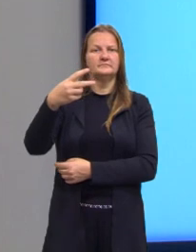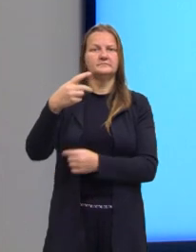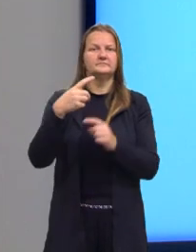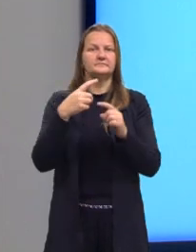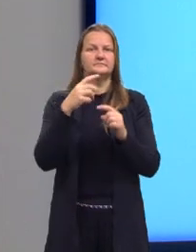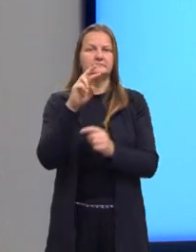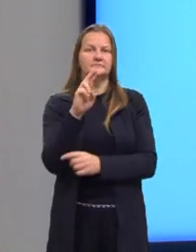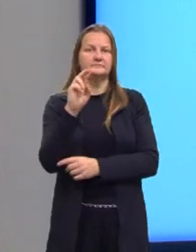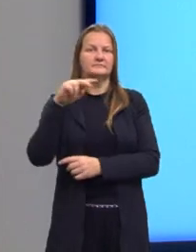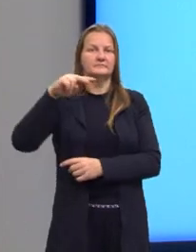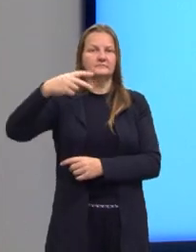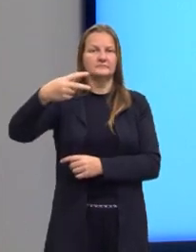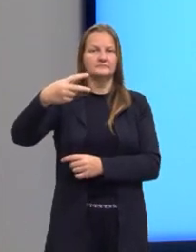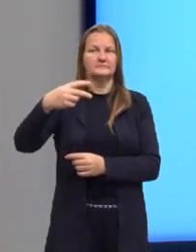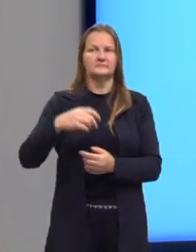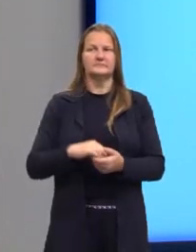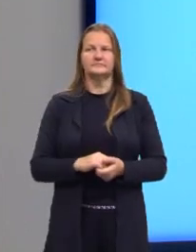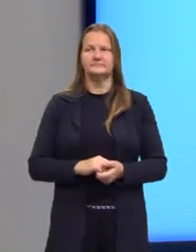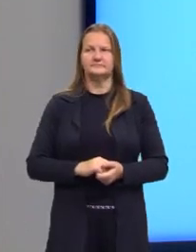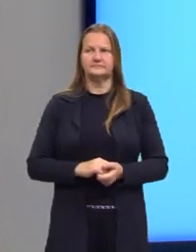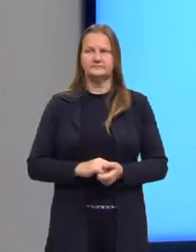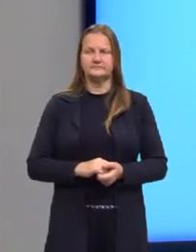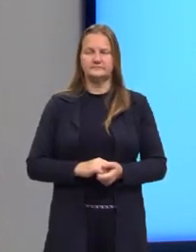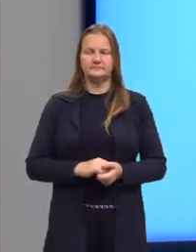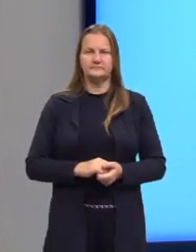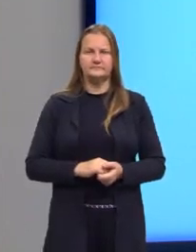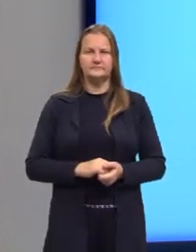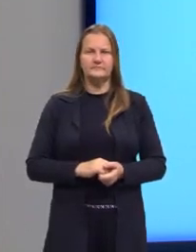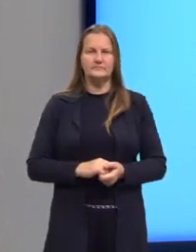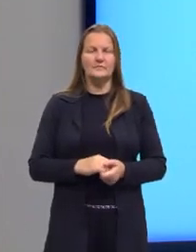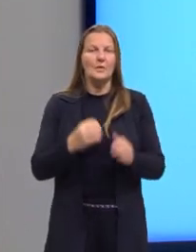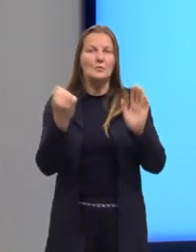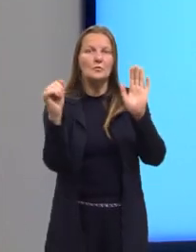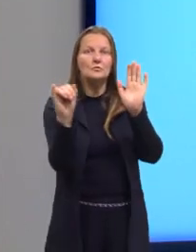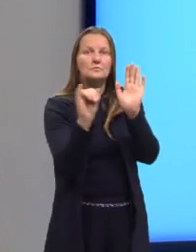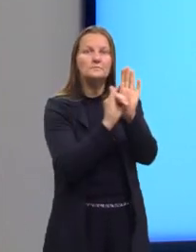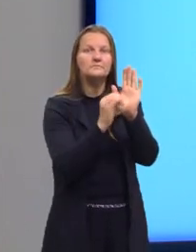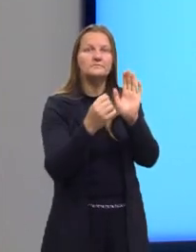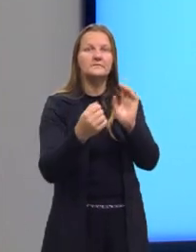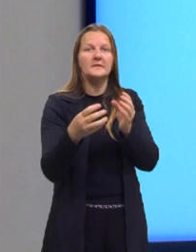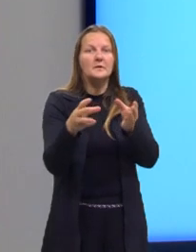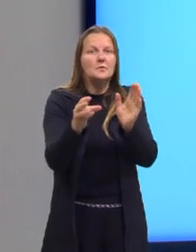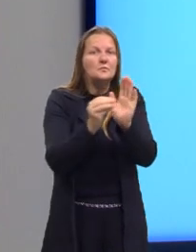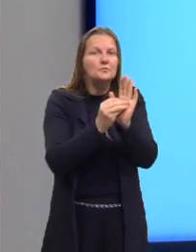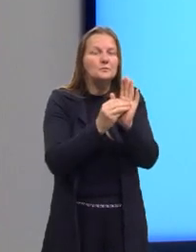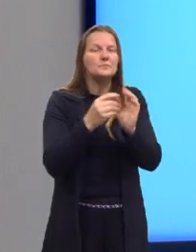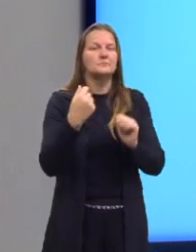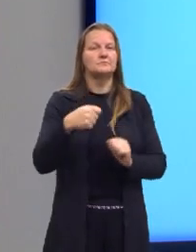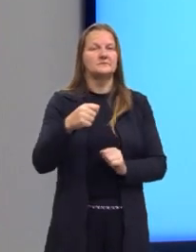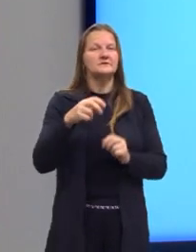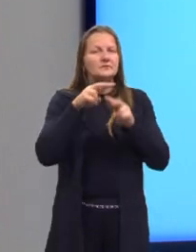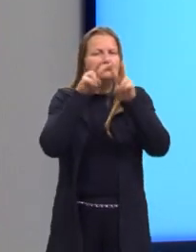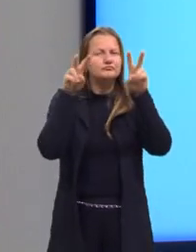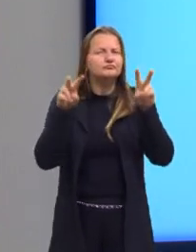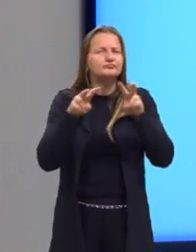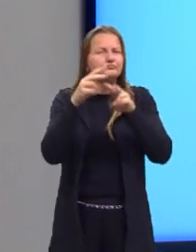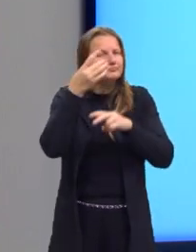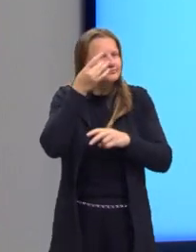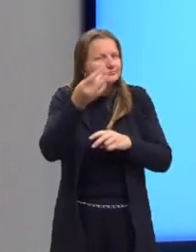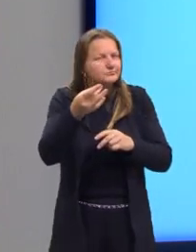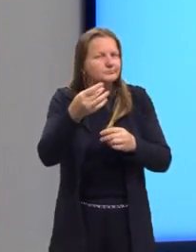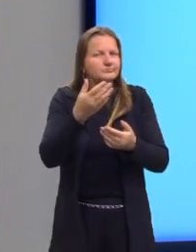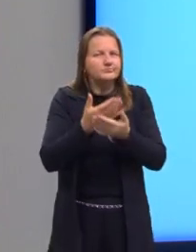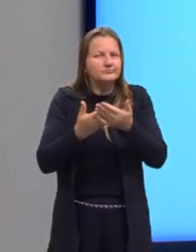R ao quadrado. Então, né? Para a gente identificar esses coeficientes, nós precisamos levar em consideração,